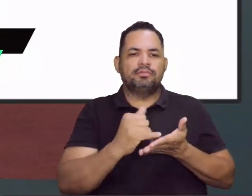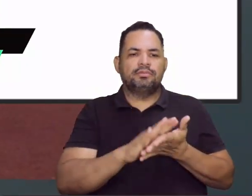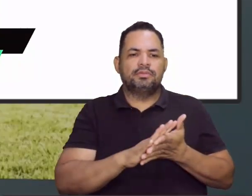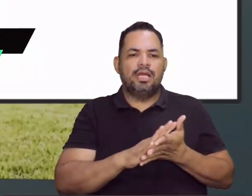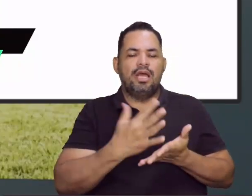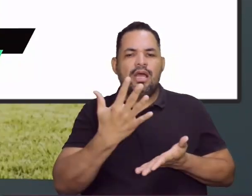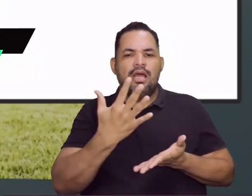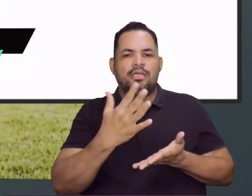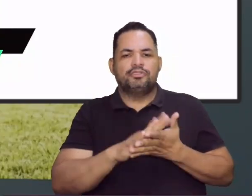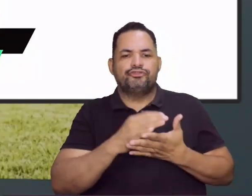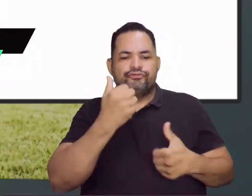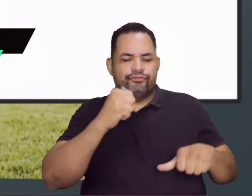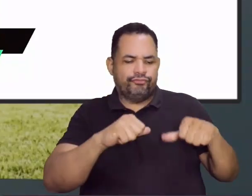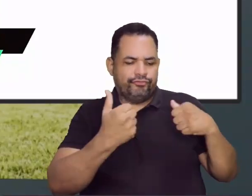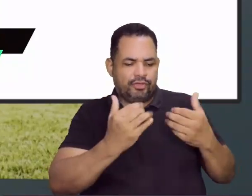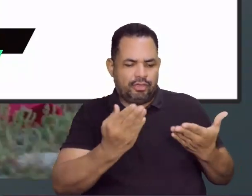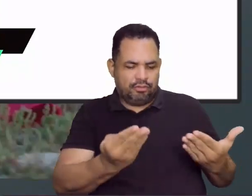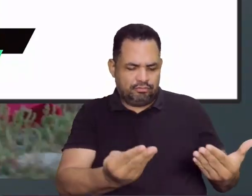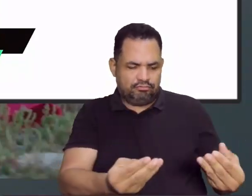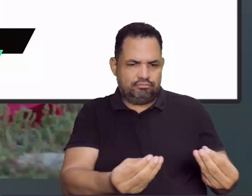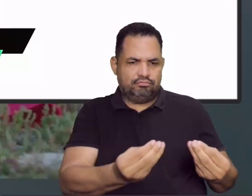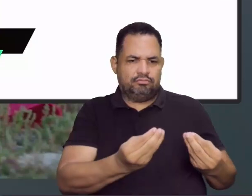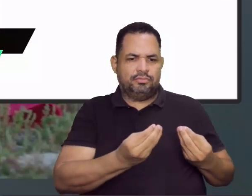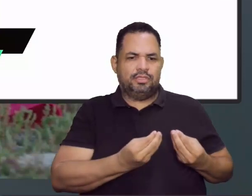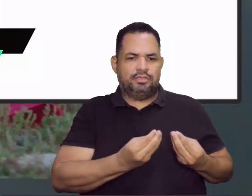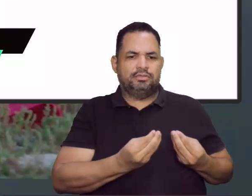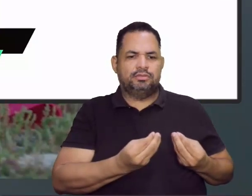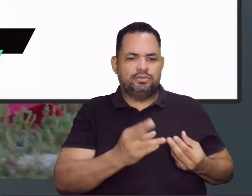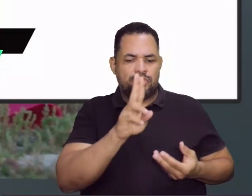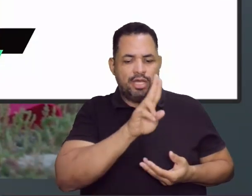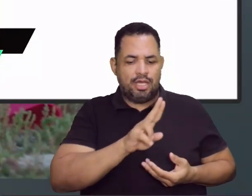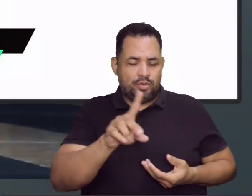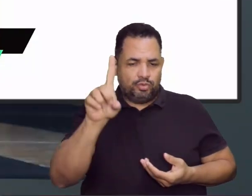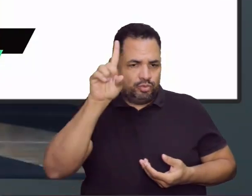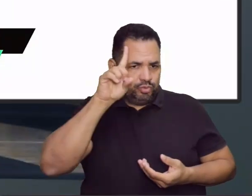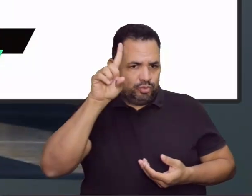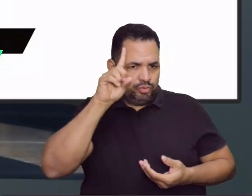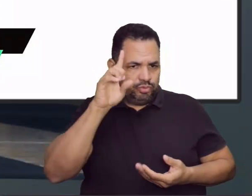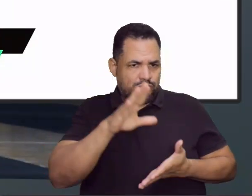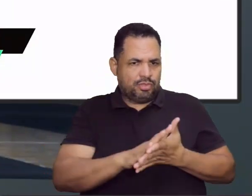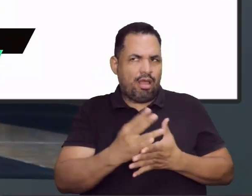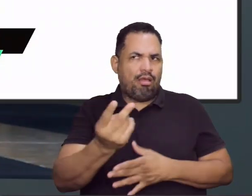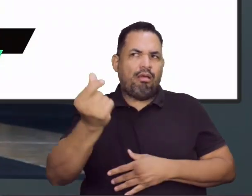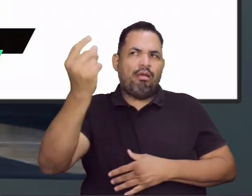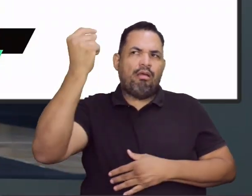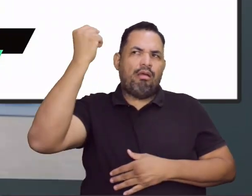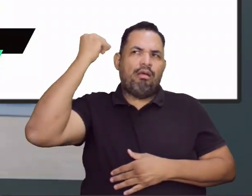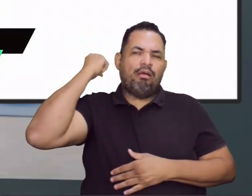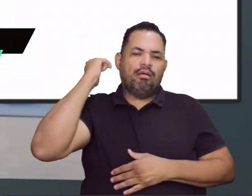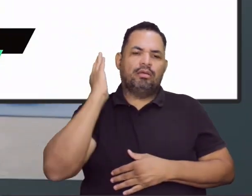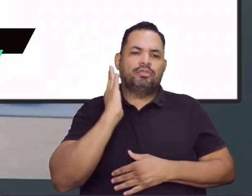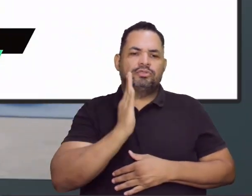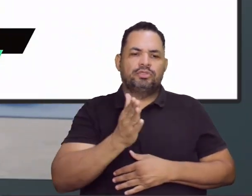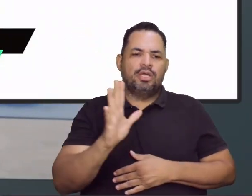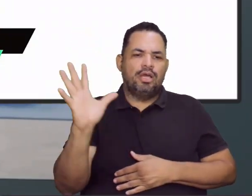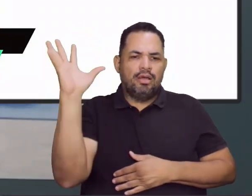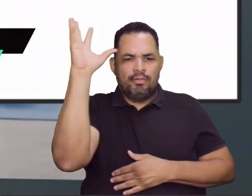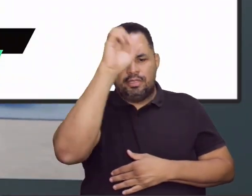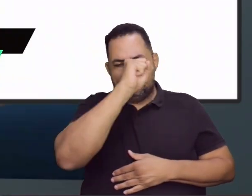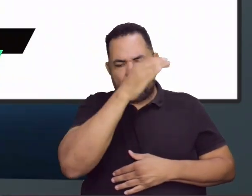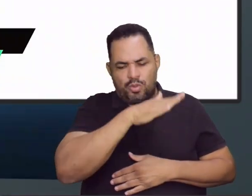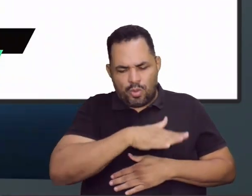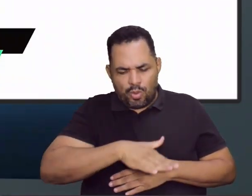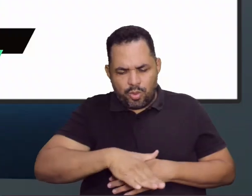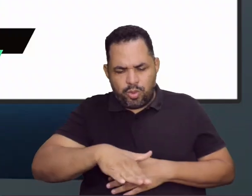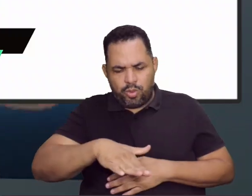valorizar, de trazer aí para o nosso dia a dia, são aqueles jogos antigos que a gente já aprendeu quando era lá pequenininho,